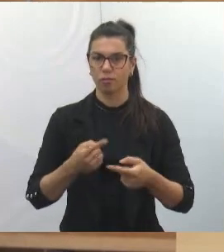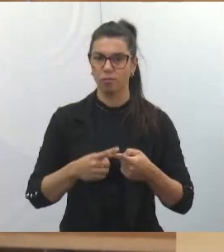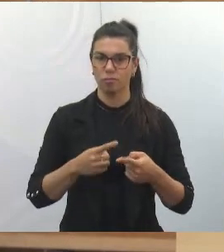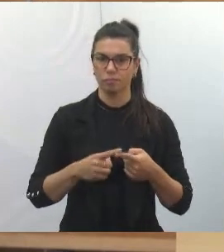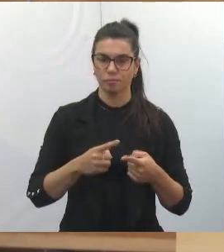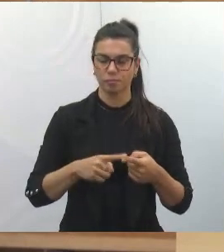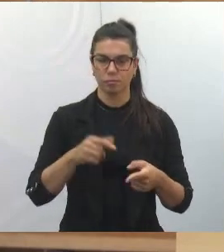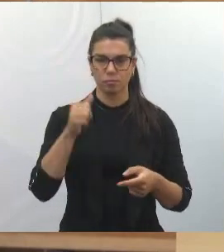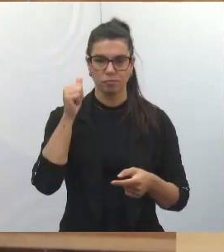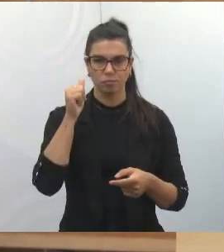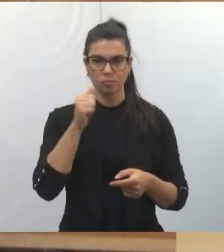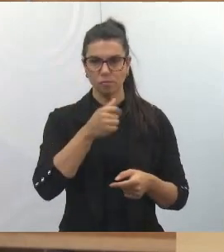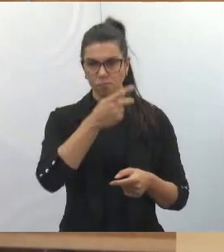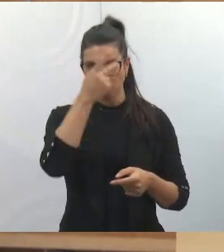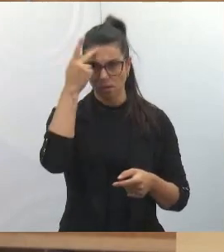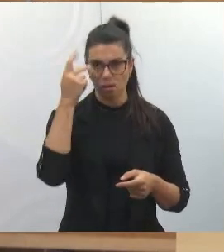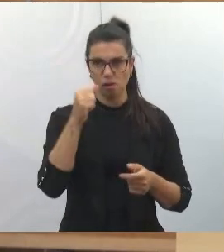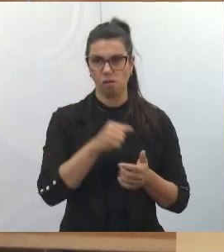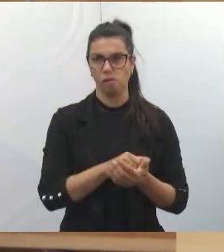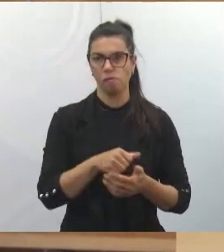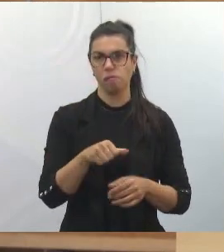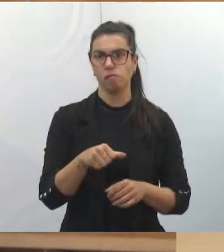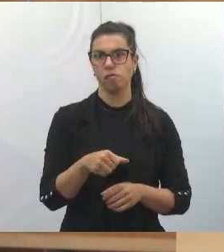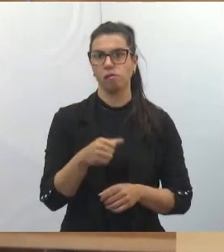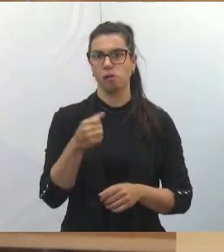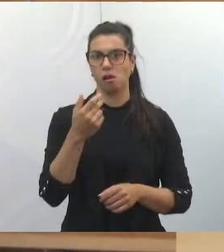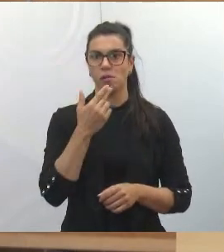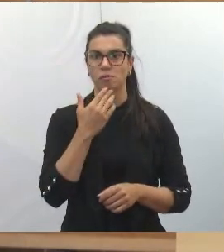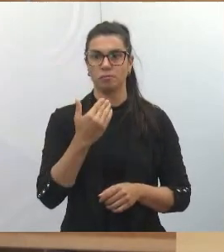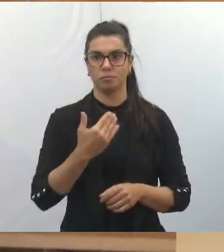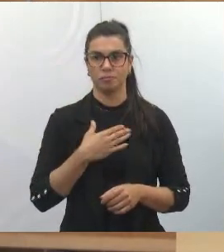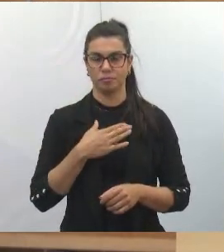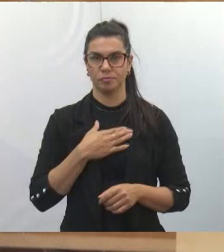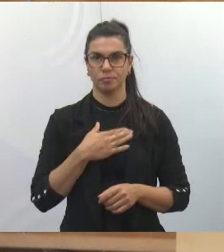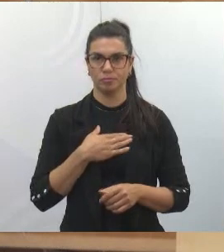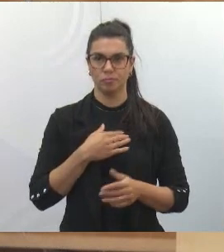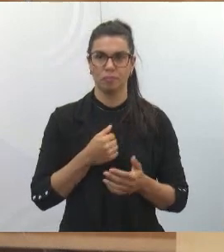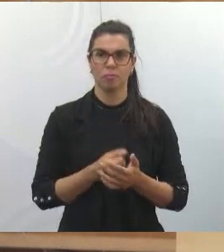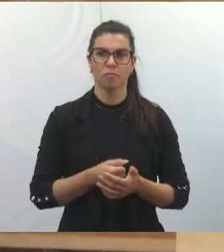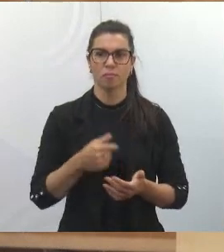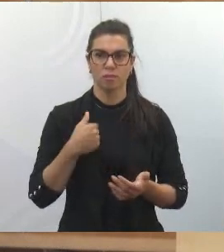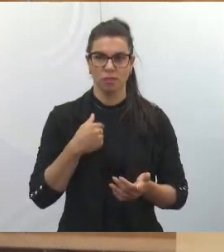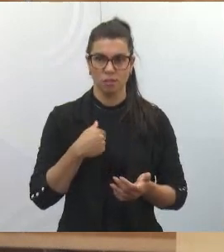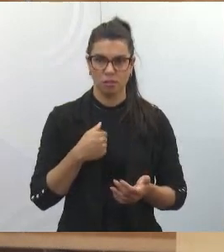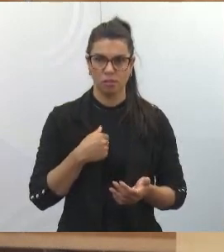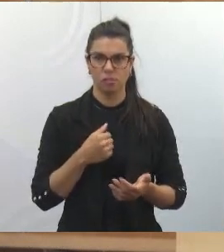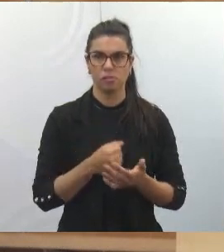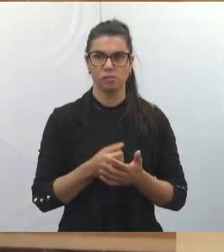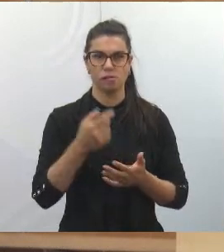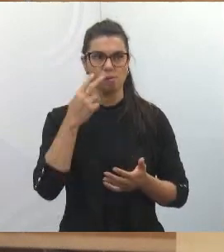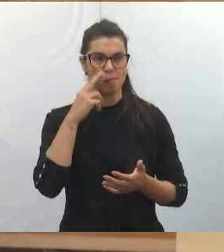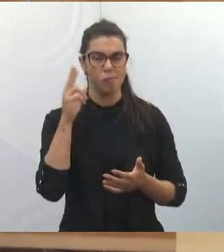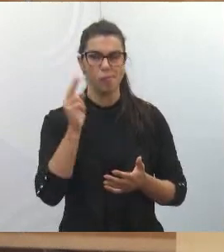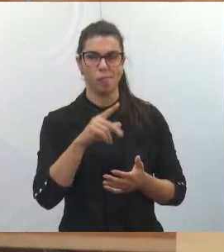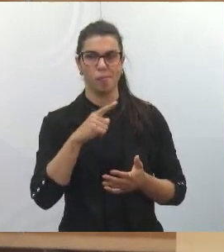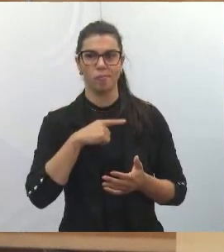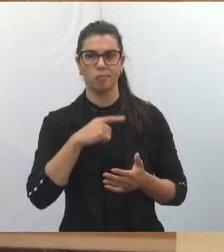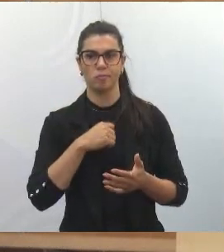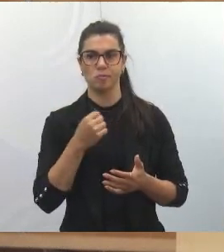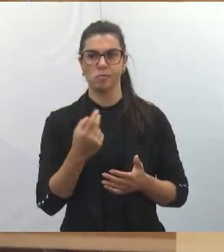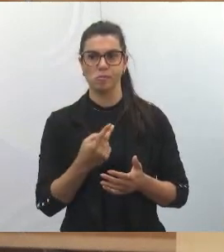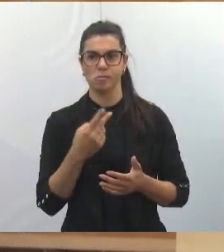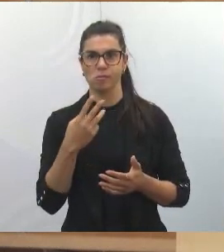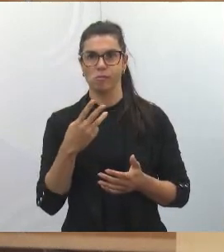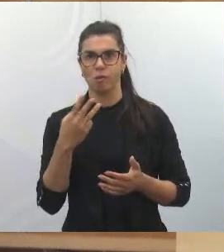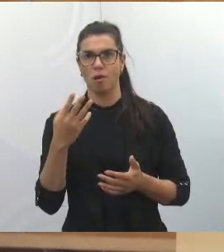moradora da rua, vereadora Afonso Rosa da Silva, ela me abordou na feira, nós anotamos e passamos lá, identificamos que tinha mais uma e